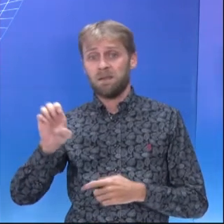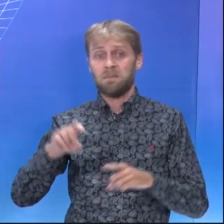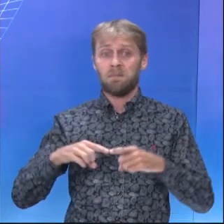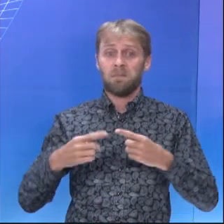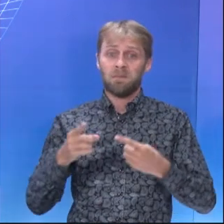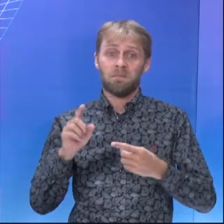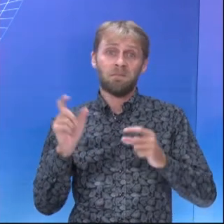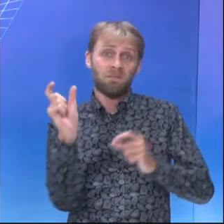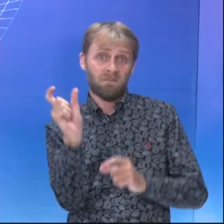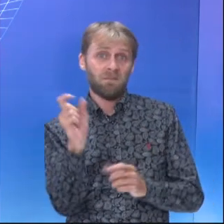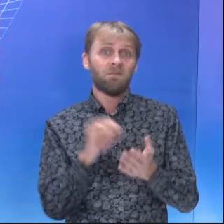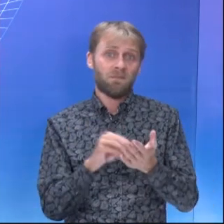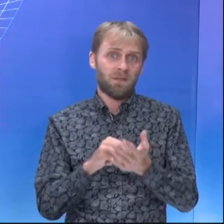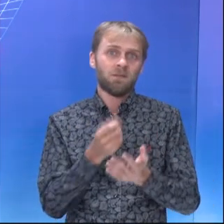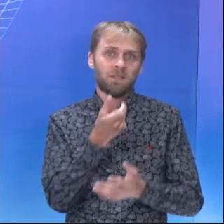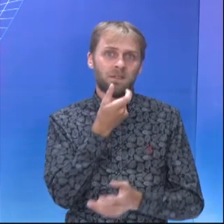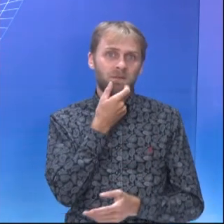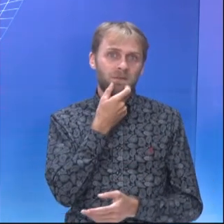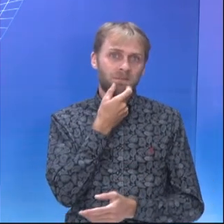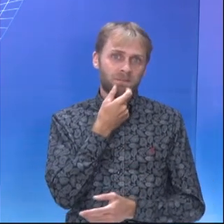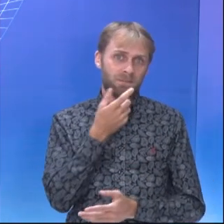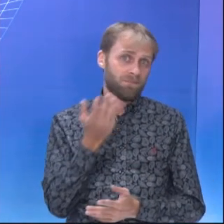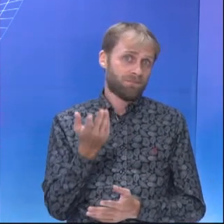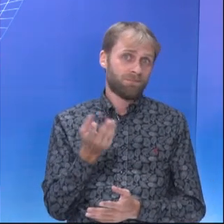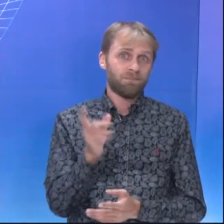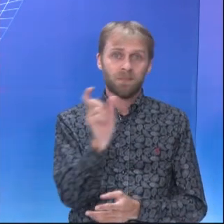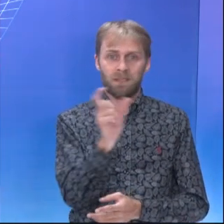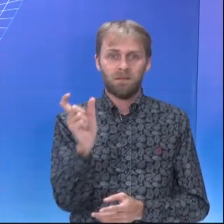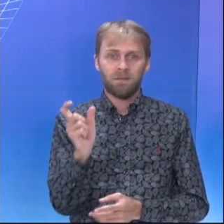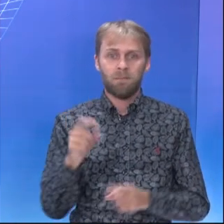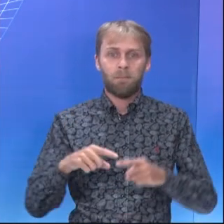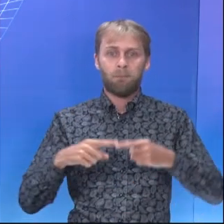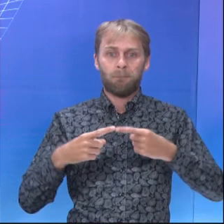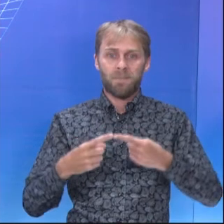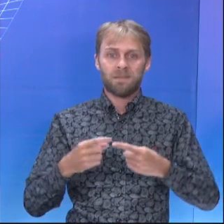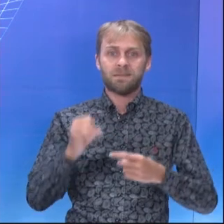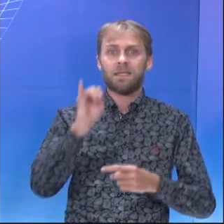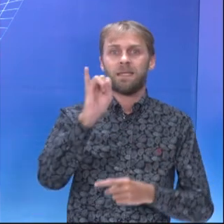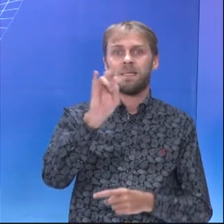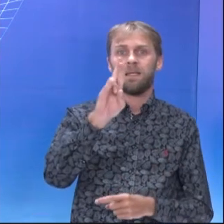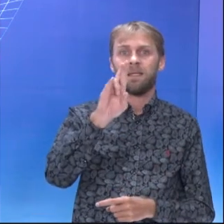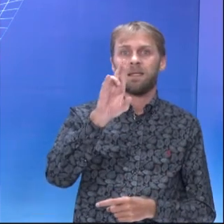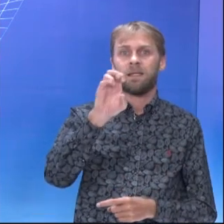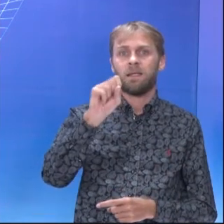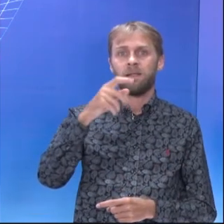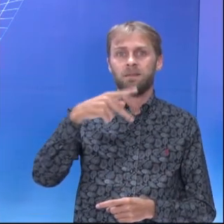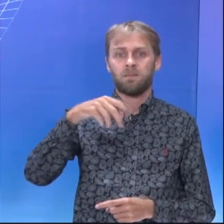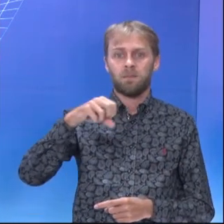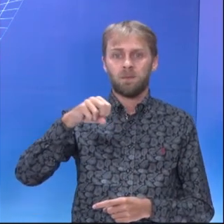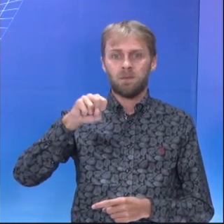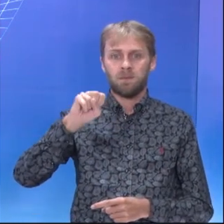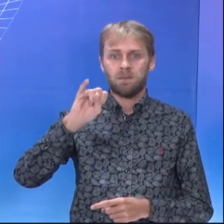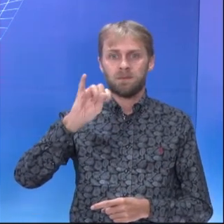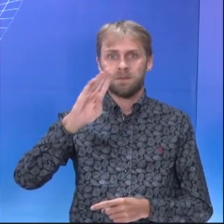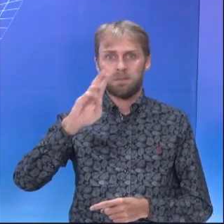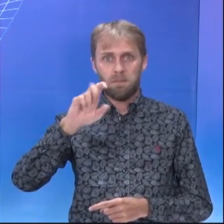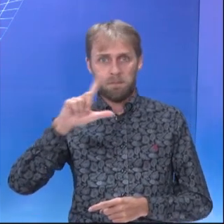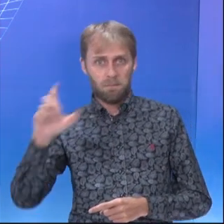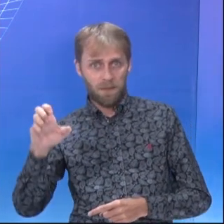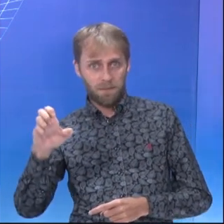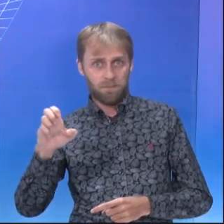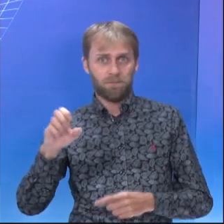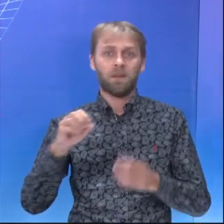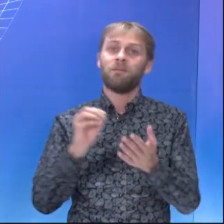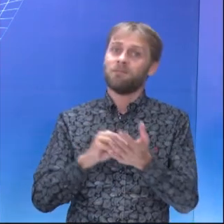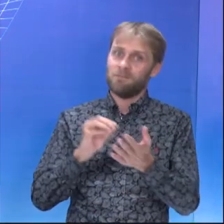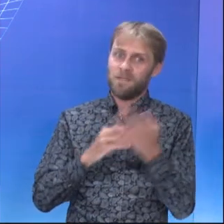D e E, caso tenha pouco conhecimento de vocabulário. No entanto, o cognato responsible, na quinta linha, induzirá a alternativa correta